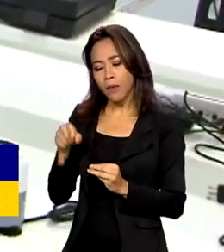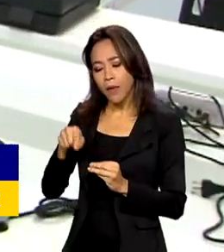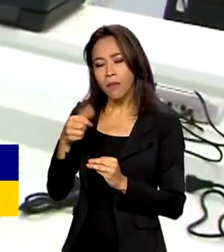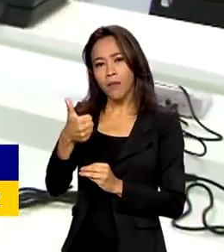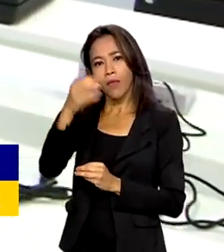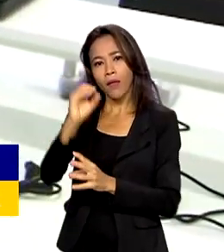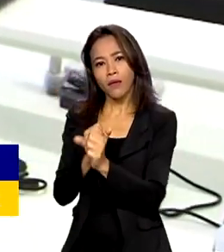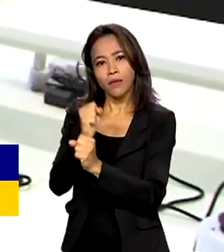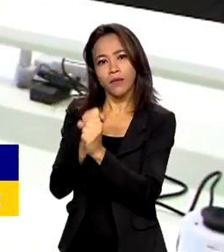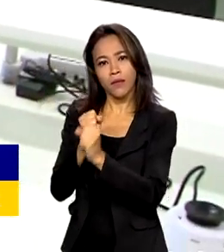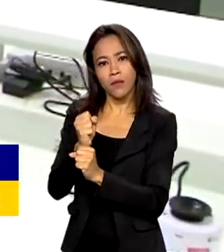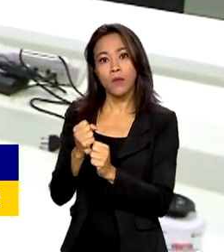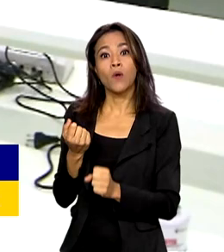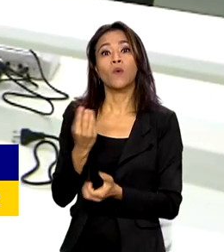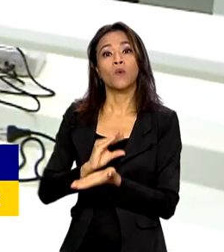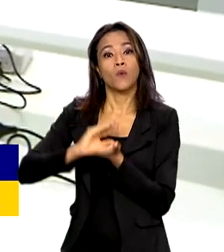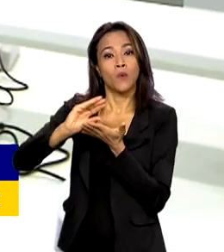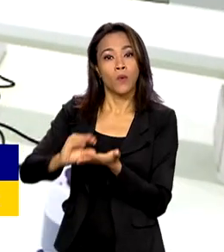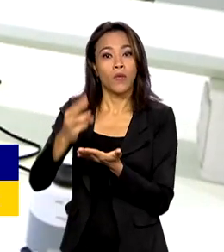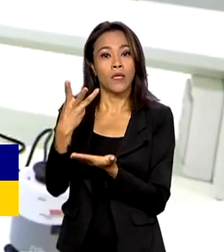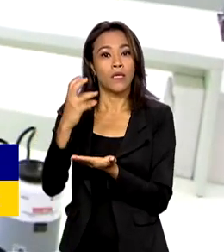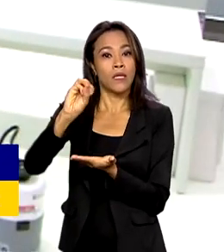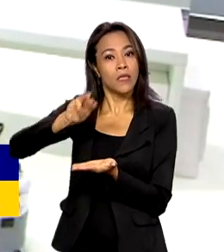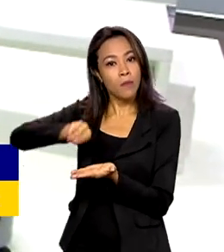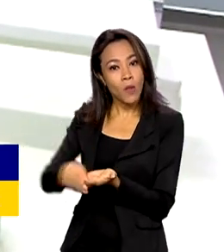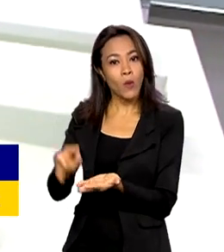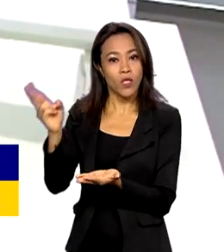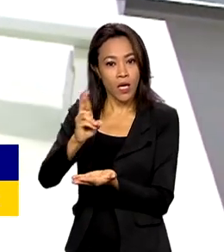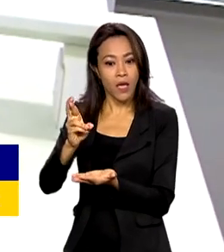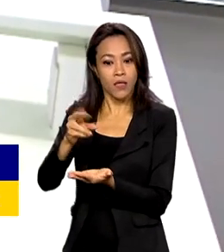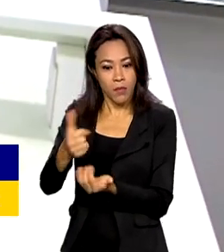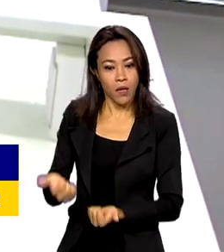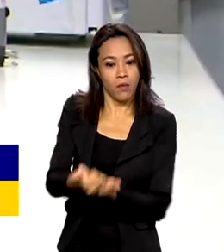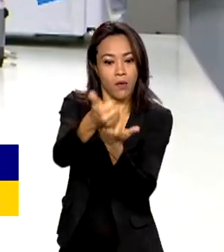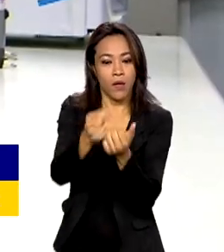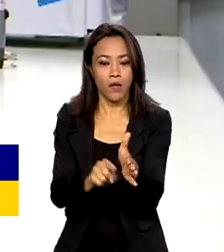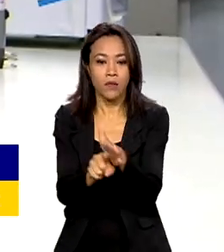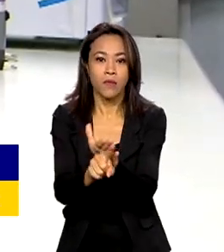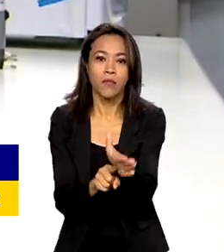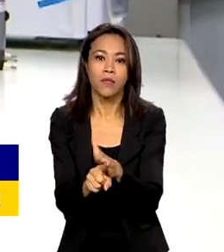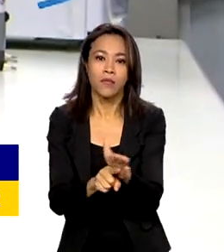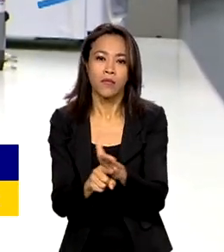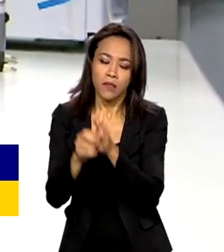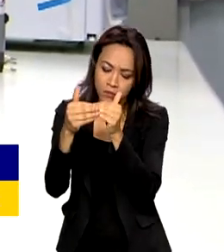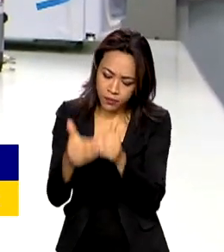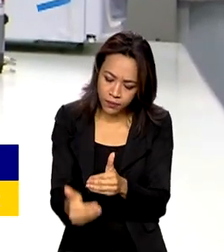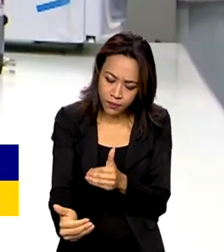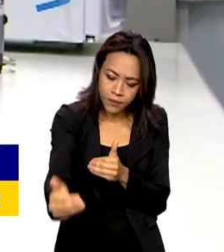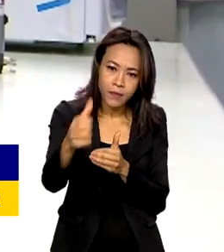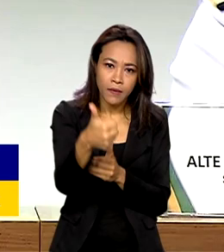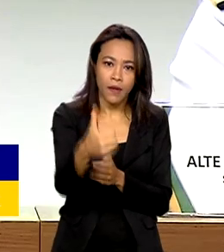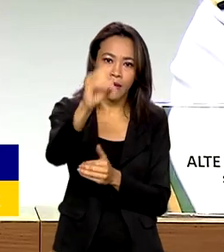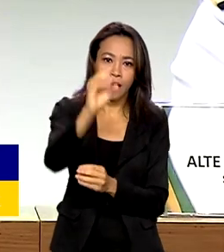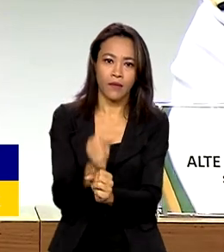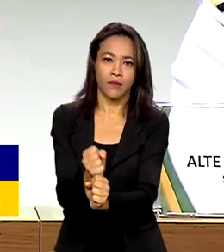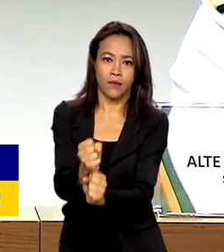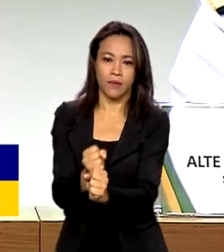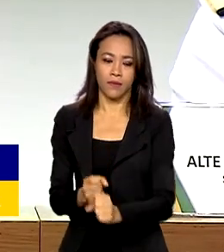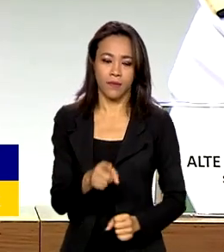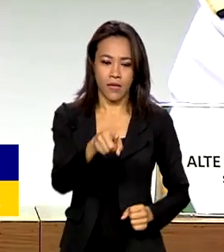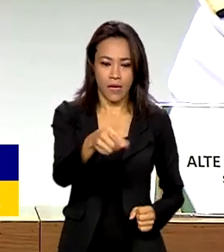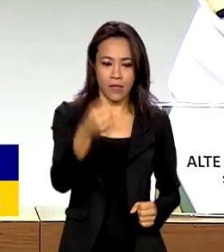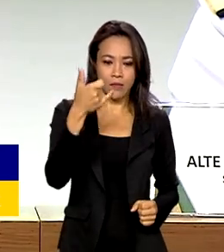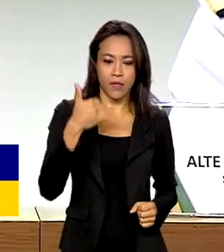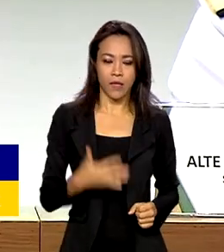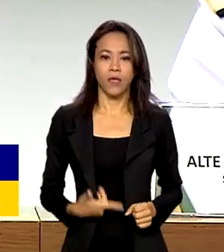Serão 30 milhões de reais destinados ao financiamento de pesquisas pelos próximos 10 anos. Ao definir a